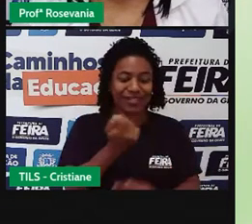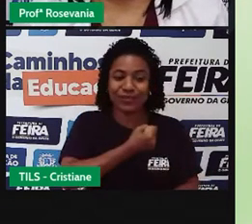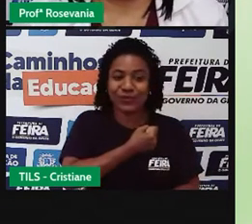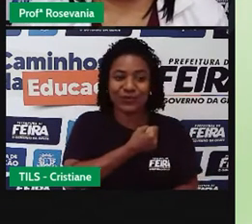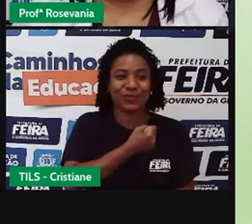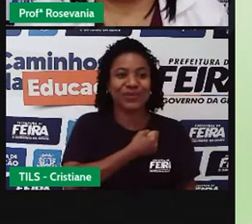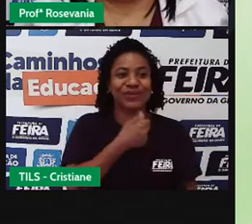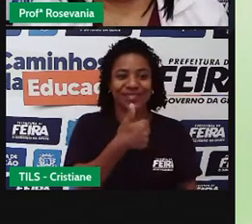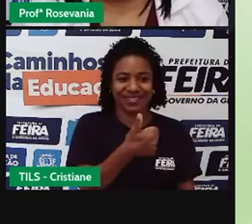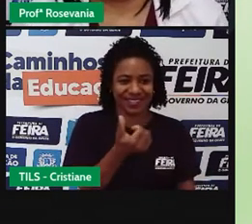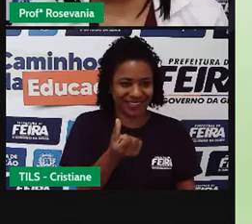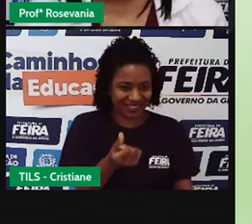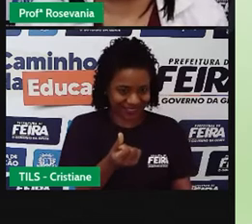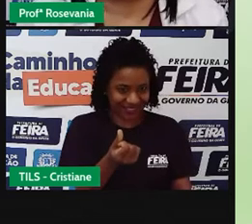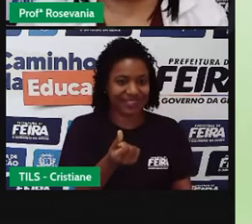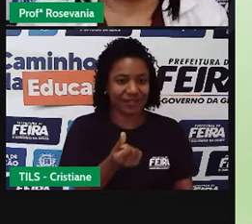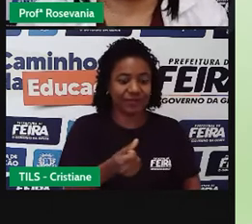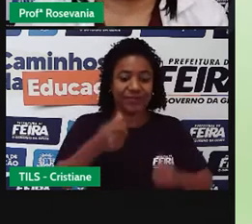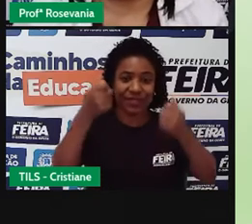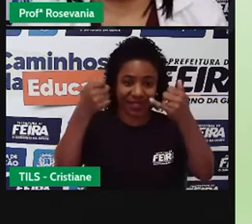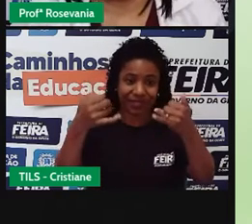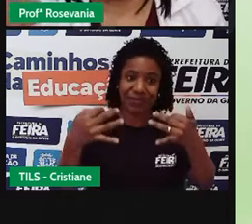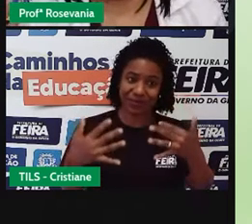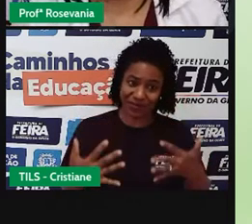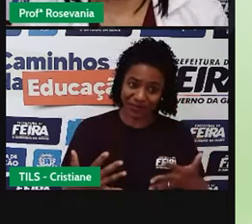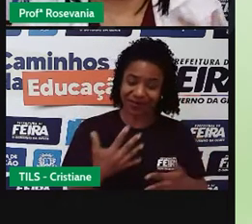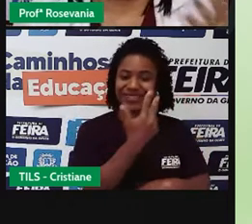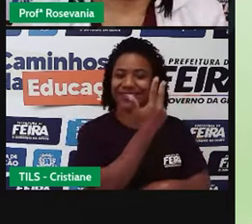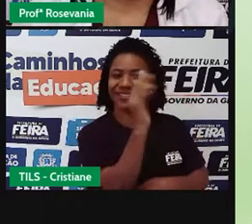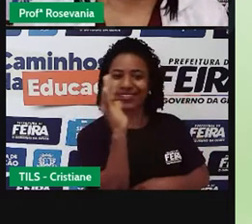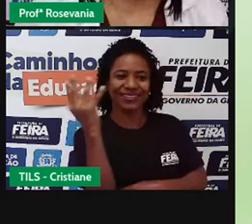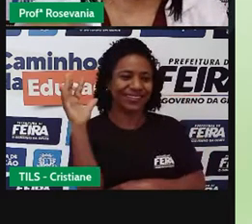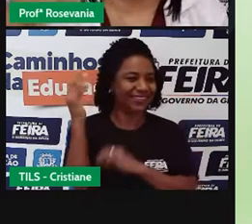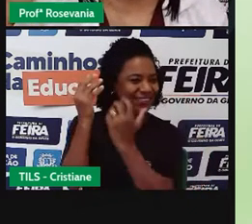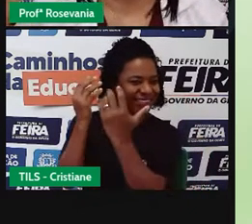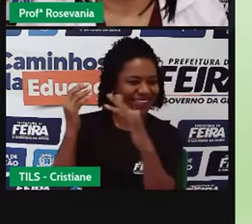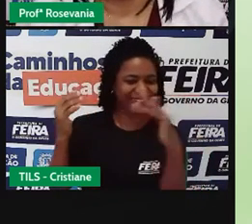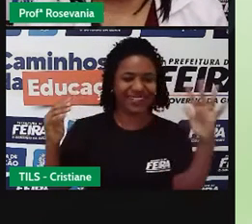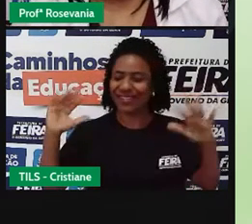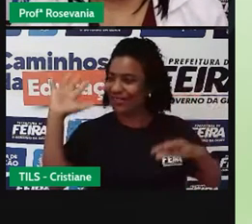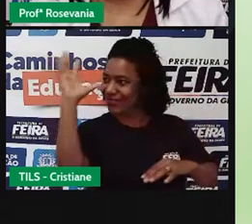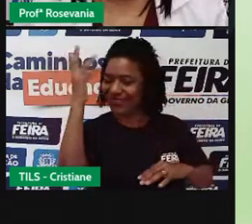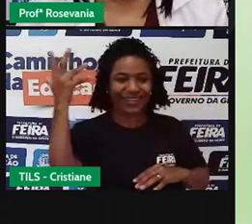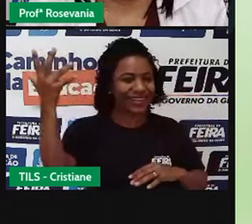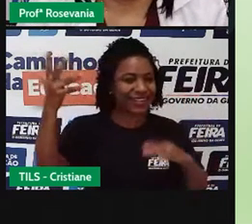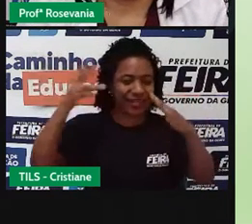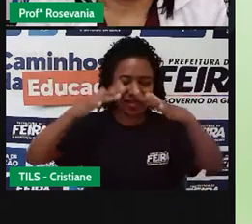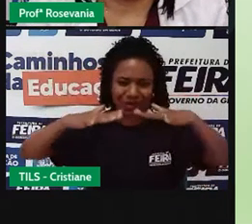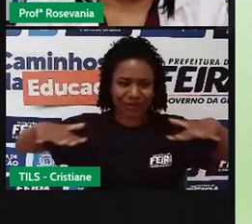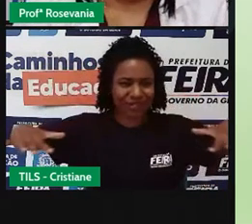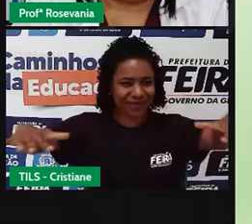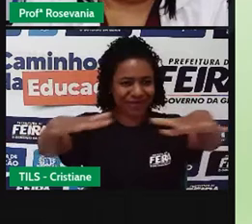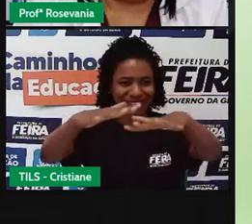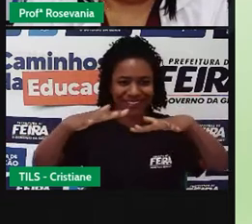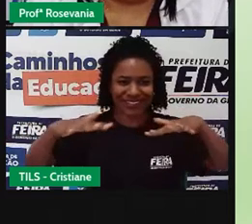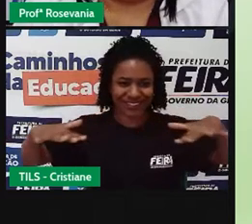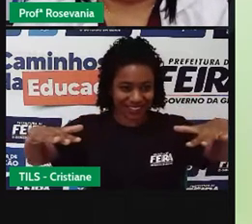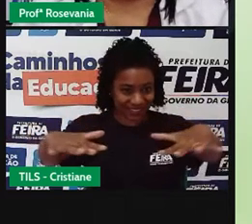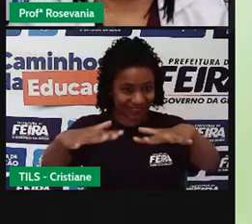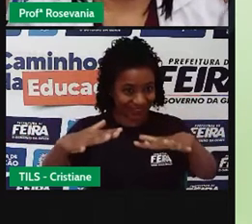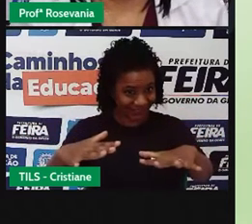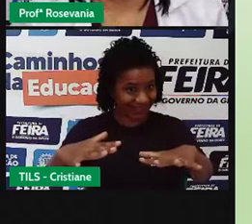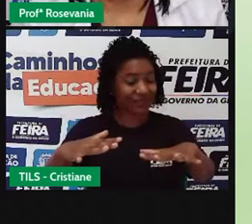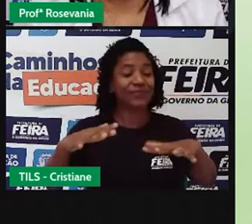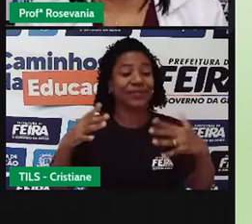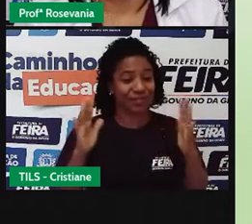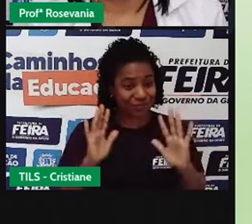né? A gente já falou aqui de muitas coisas referentes à natureza, já falamos do clima, das paisagens, né? Já fizemos uma, digamos assim,